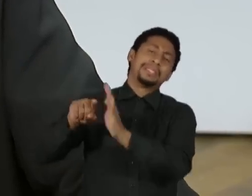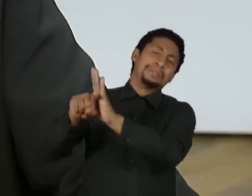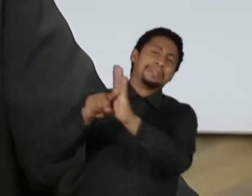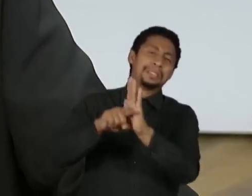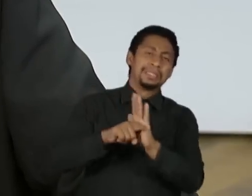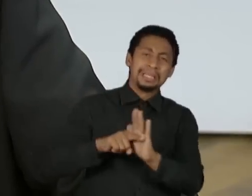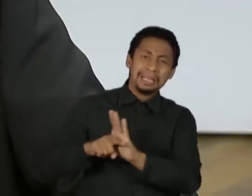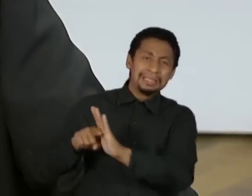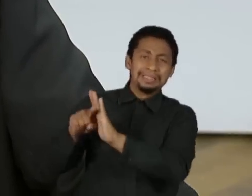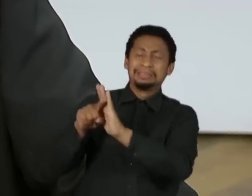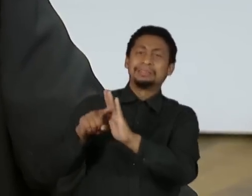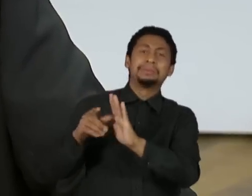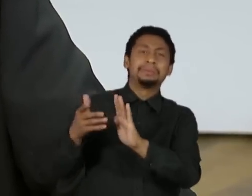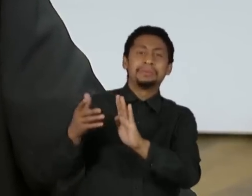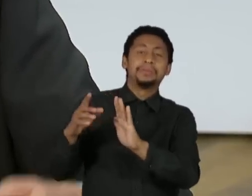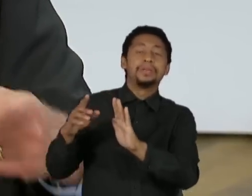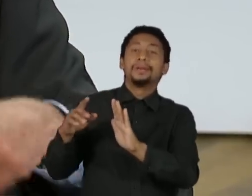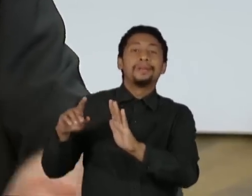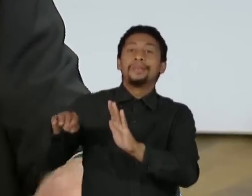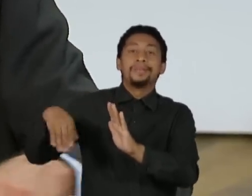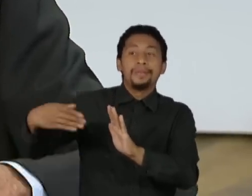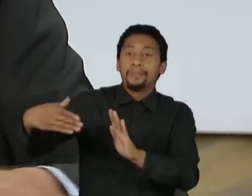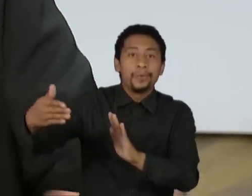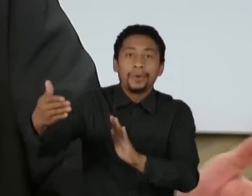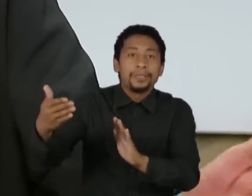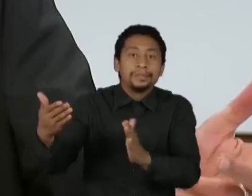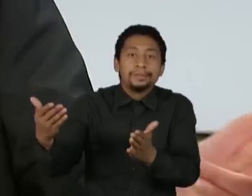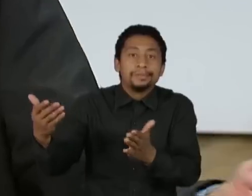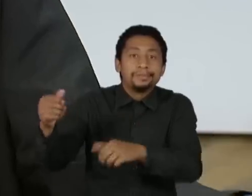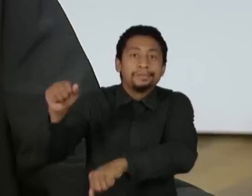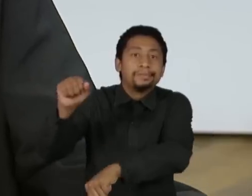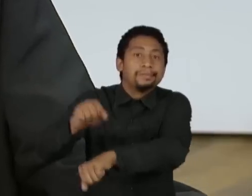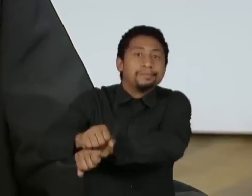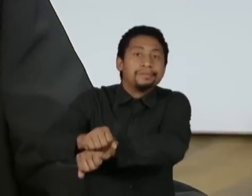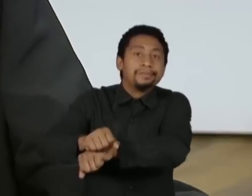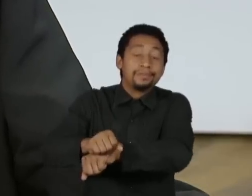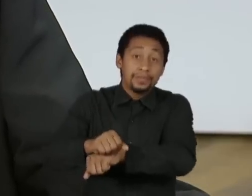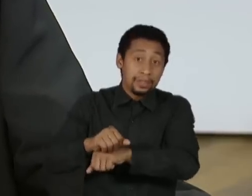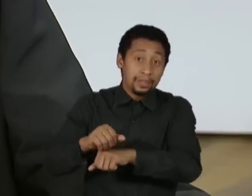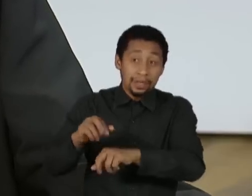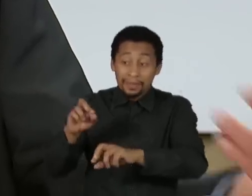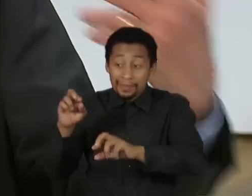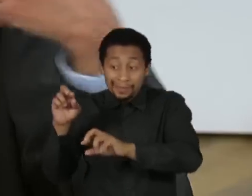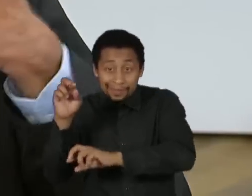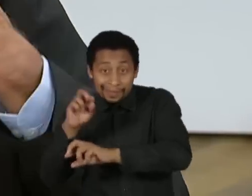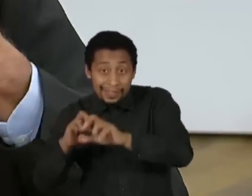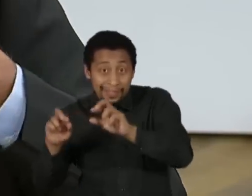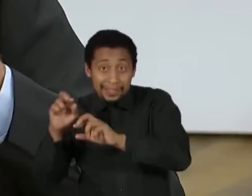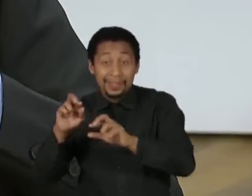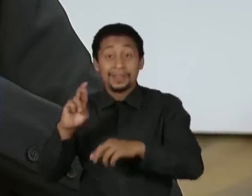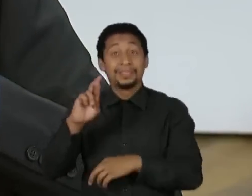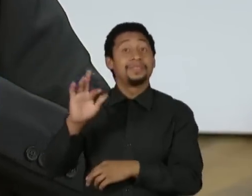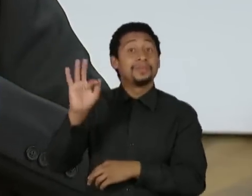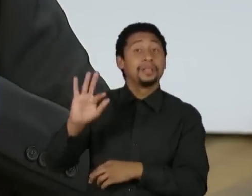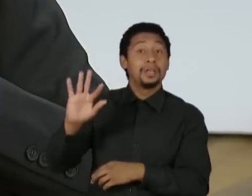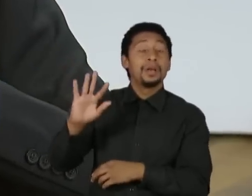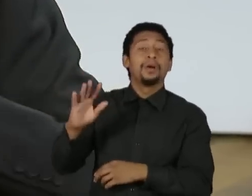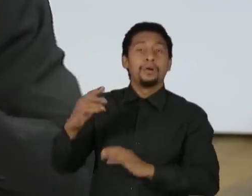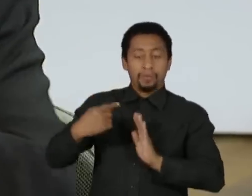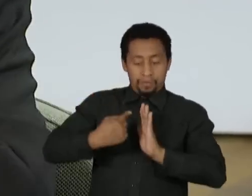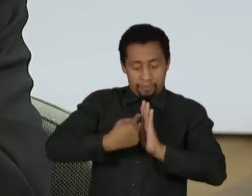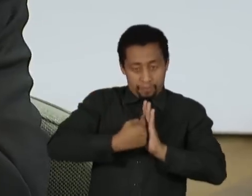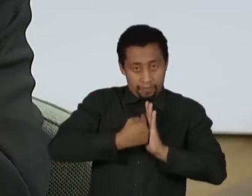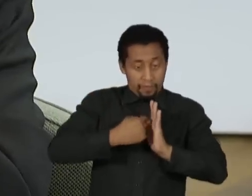em relação à ministra do Supremo. Feitas, por exemplo, por fiscal da Receita. Eu mesmo fui investigado